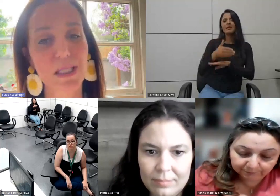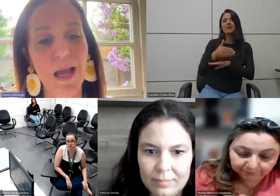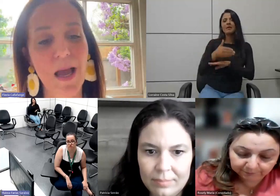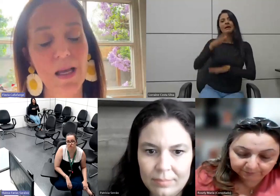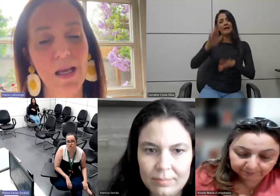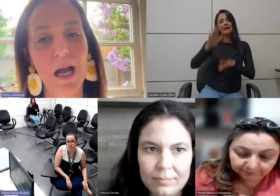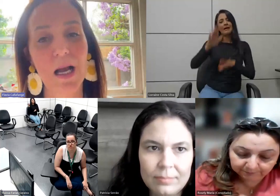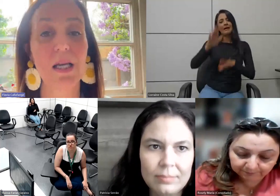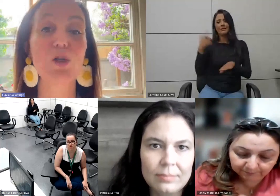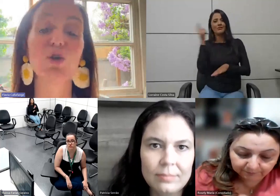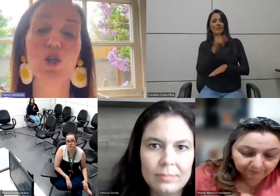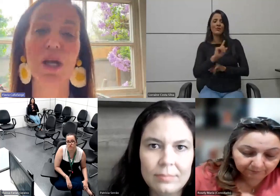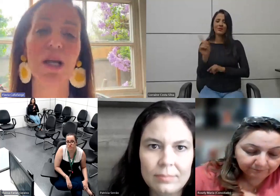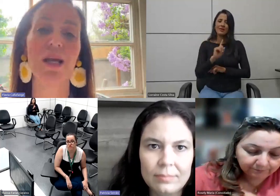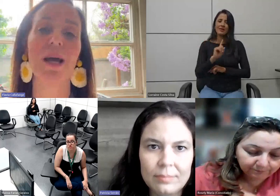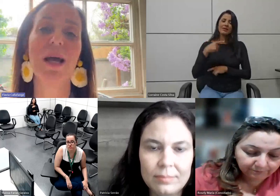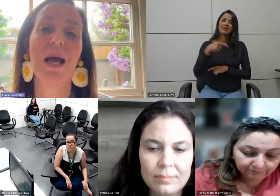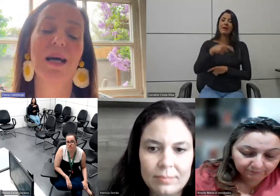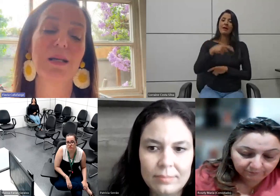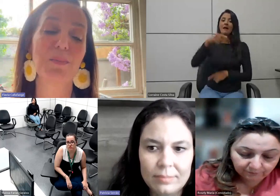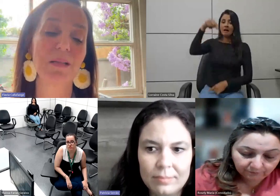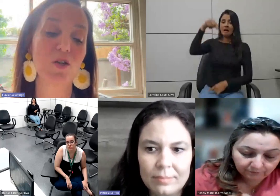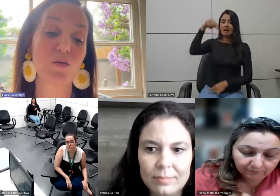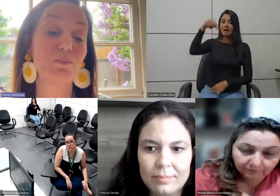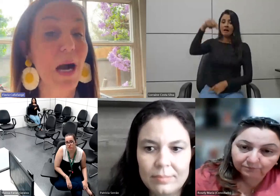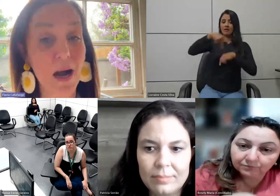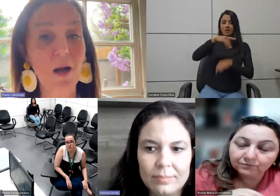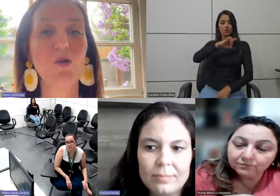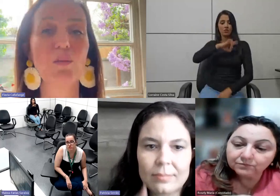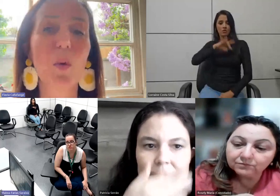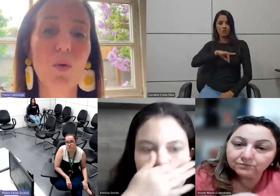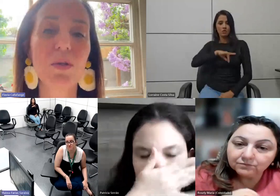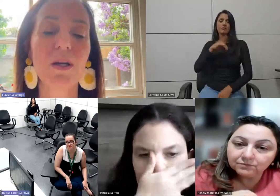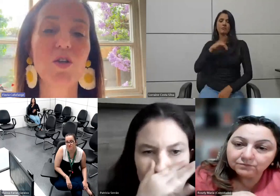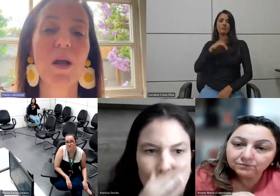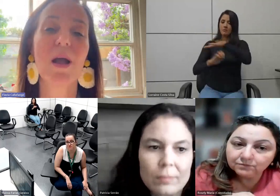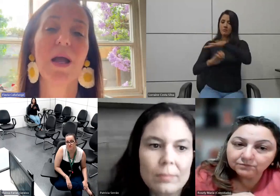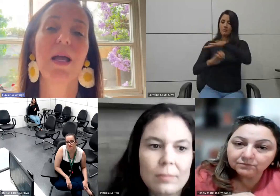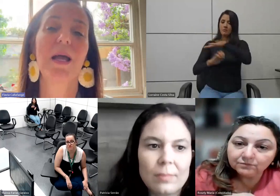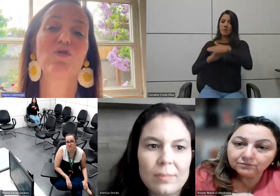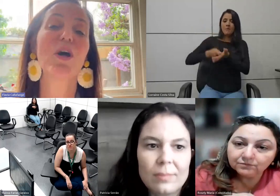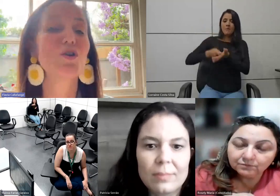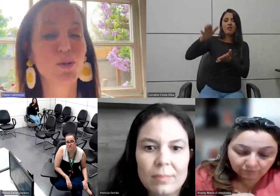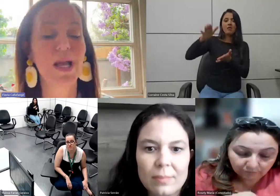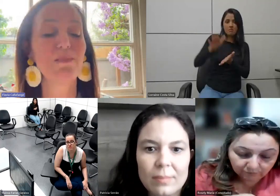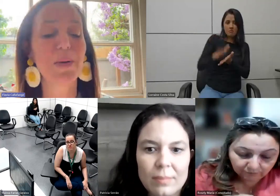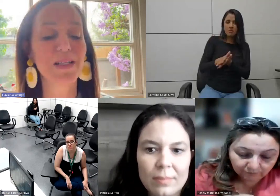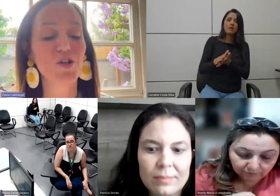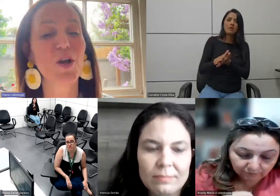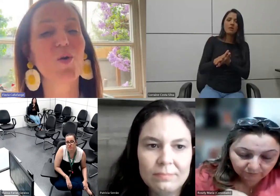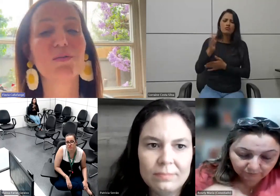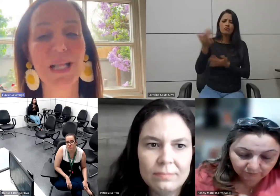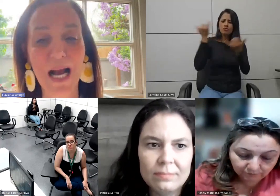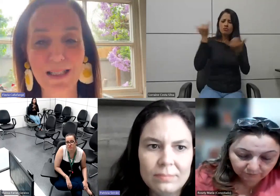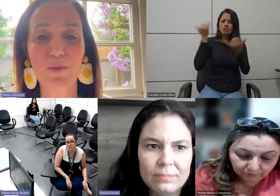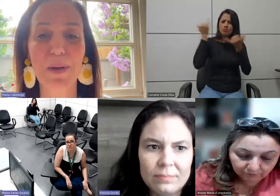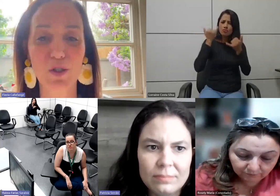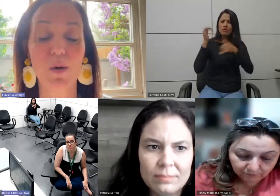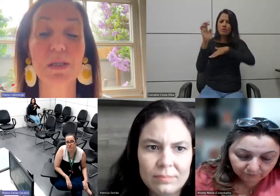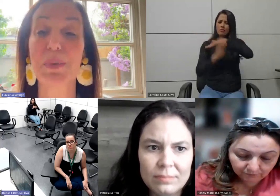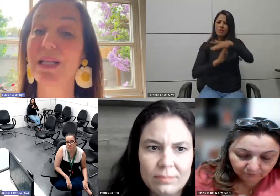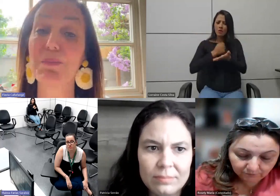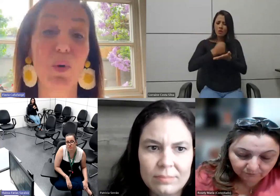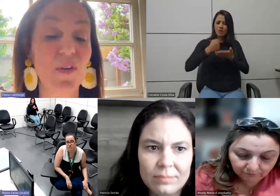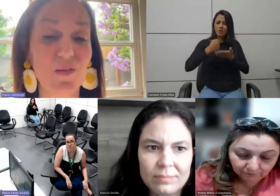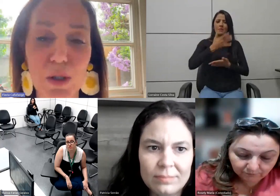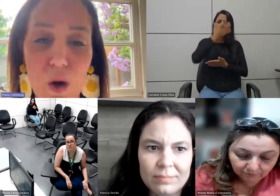vezes não conseguem aqui no Chile as empresas pagam as multas eu já escutei empresas que contratam